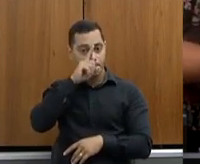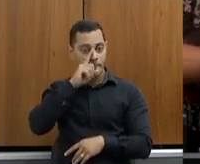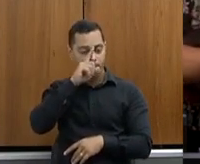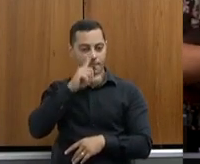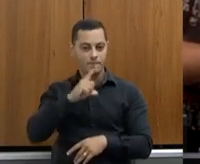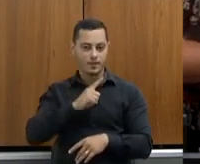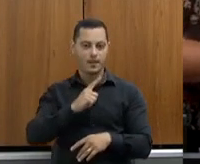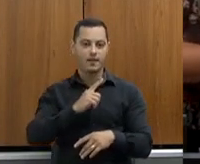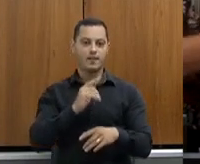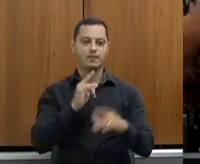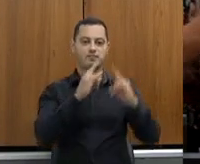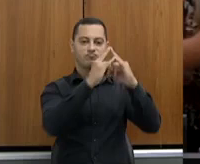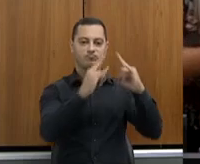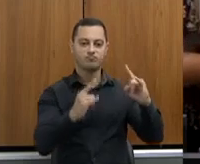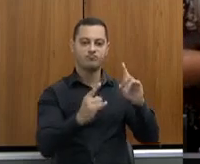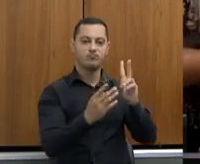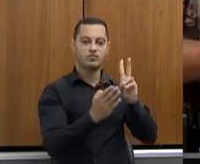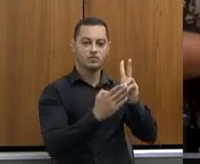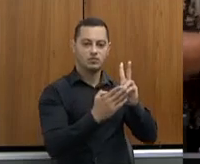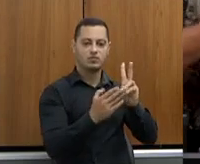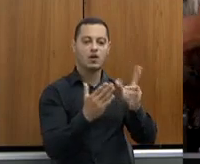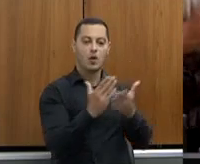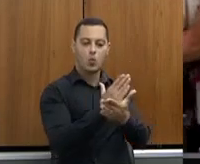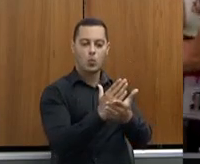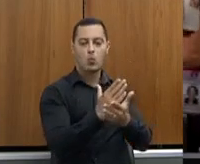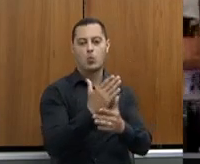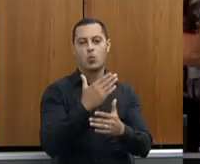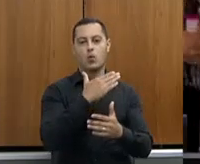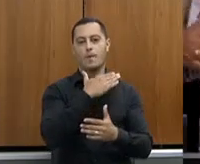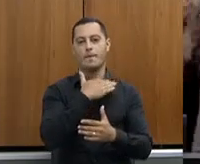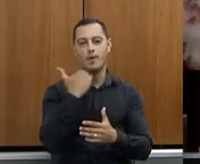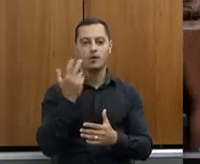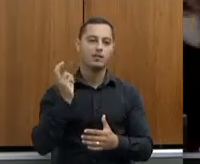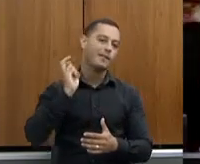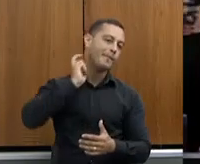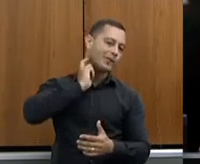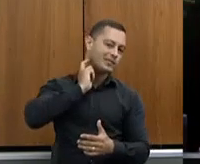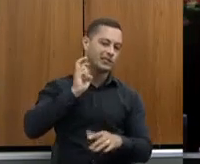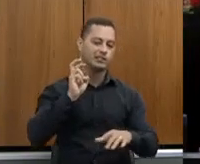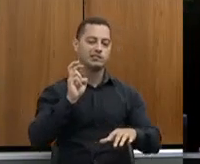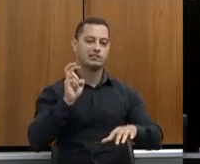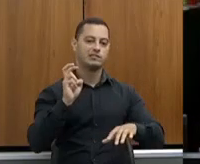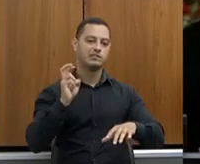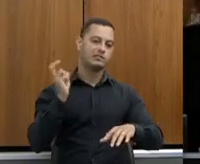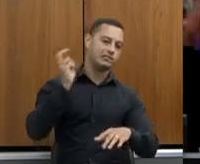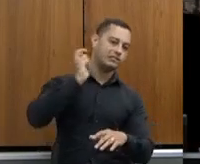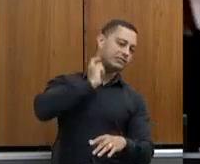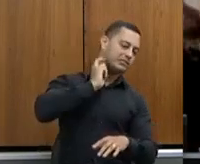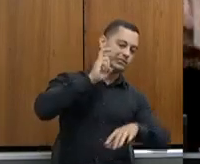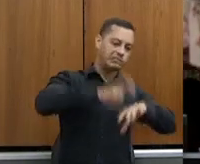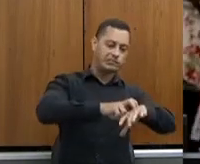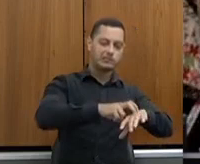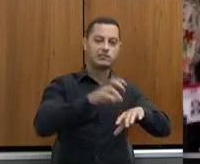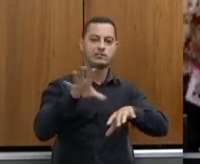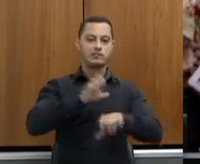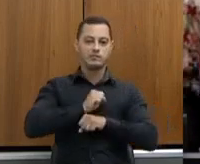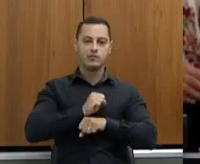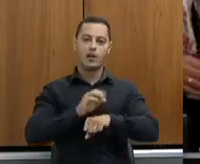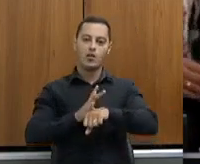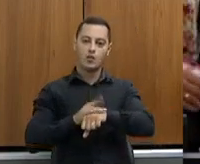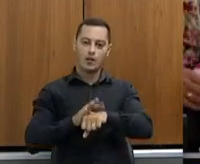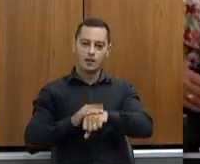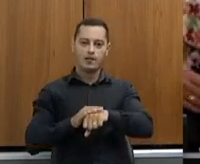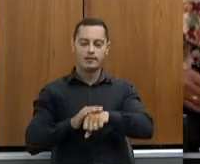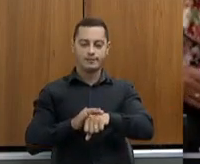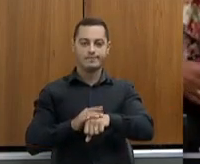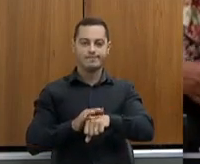Machacaliz, de indígenas que foram contaminados pelo morcego hematófago. Nós fizemos um trabalho na região, que está colocado aqui, e é